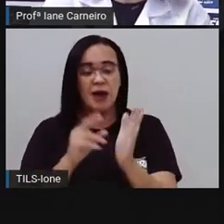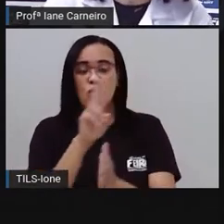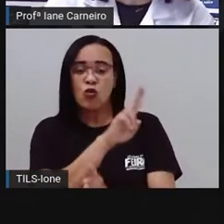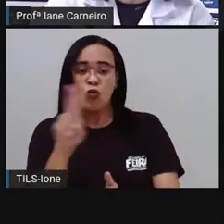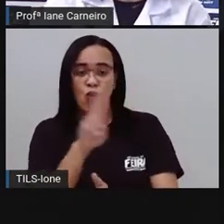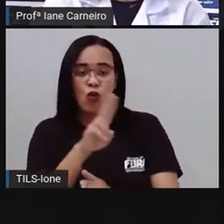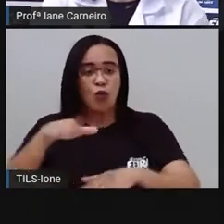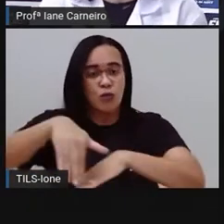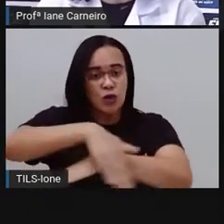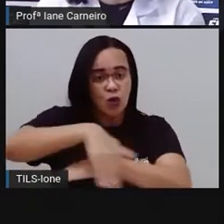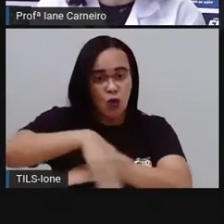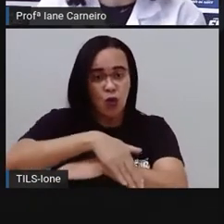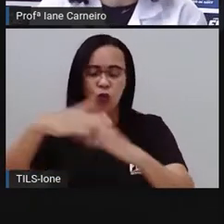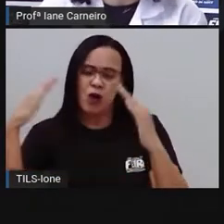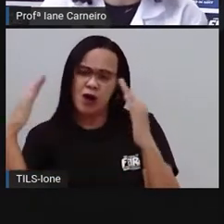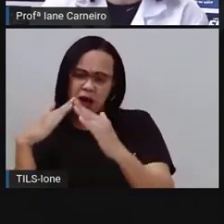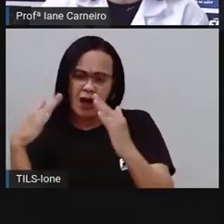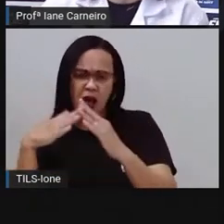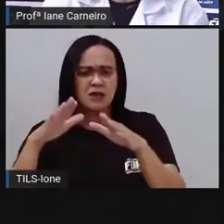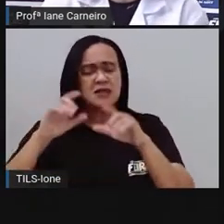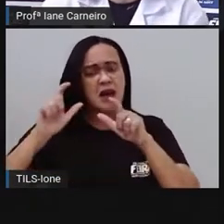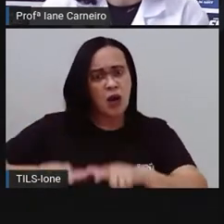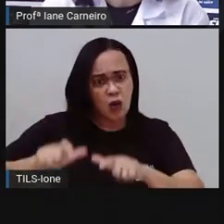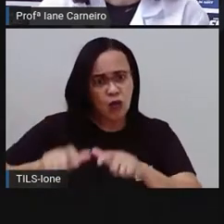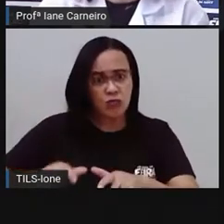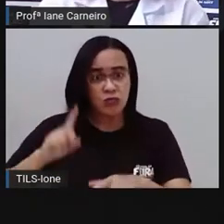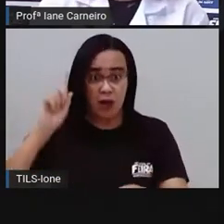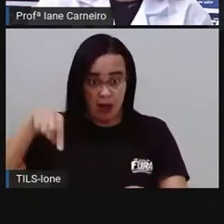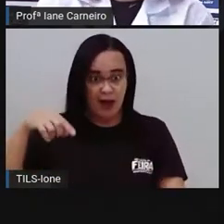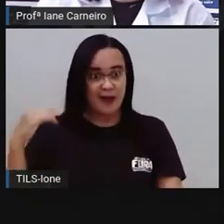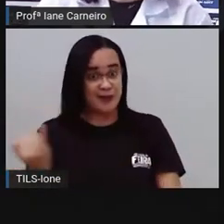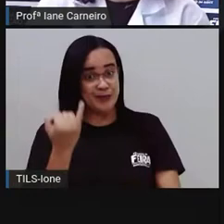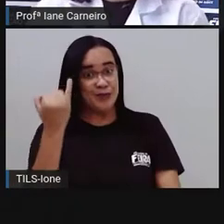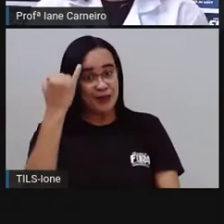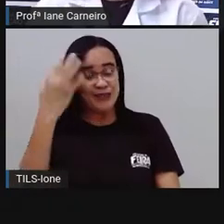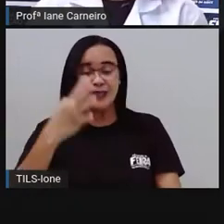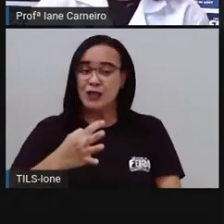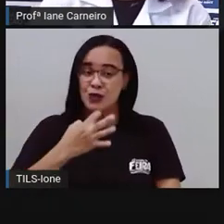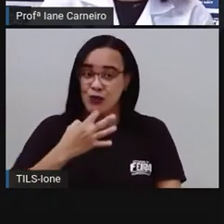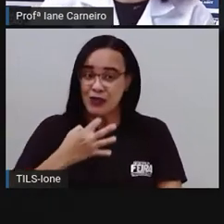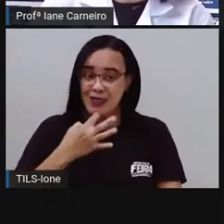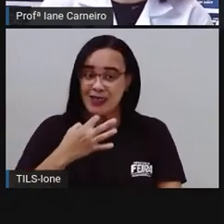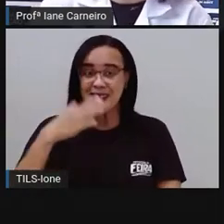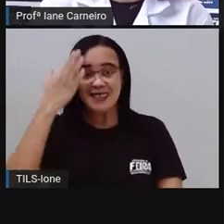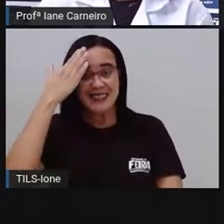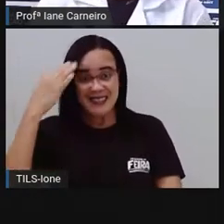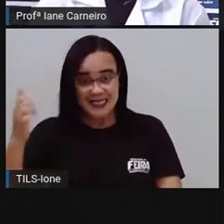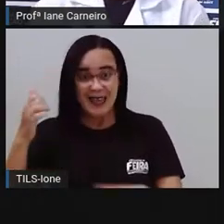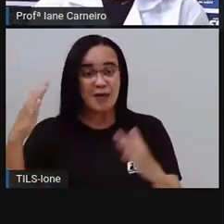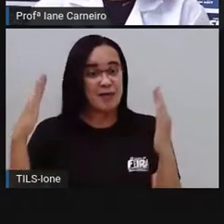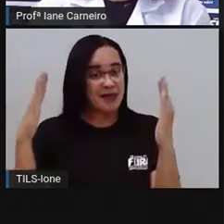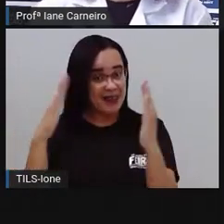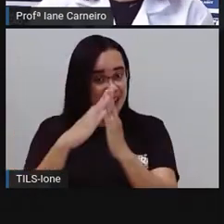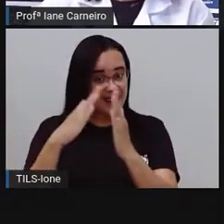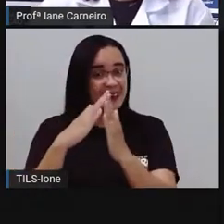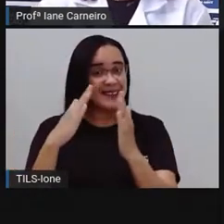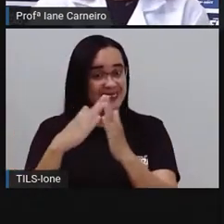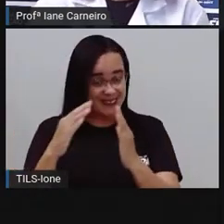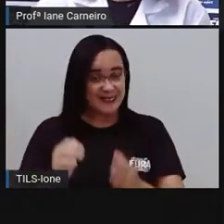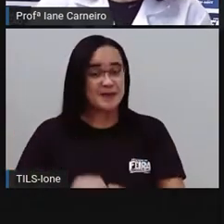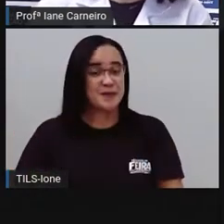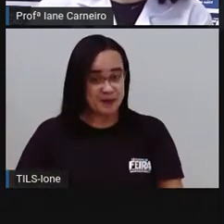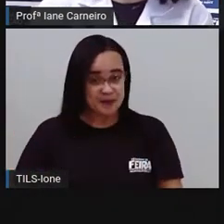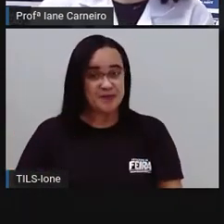é que você está? Onde é que você mora, né? Então, é importante você conhecer a sua moradia, né? E conhecer em